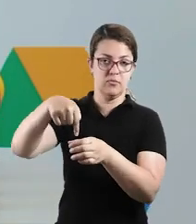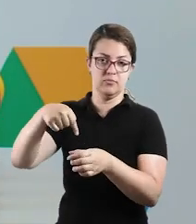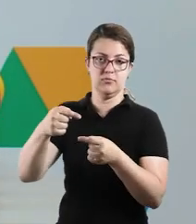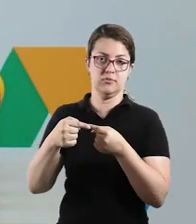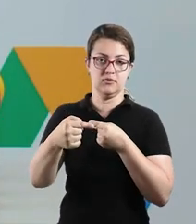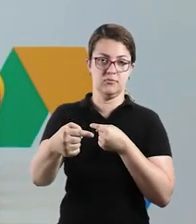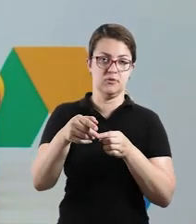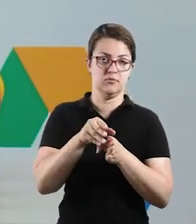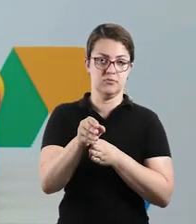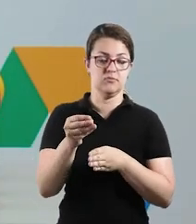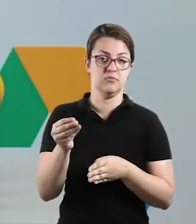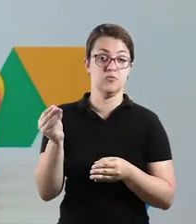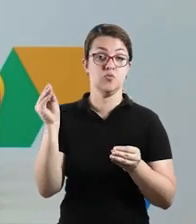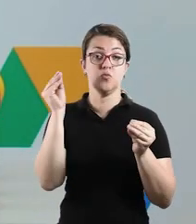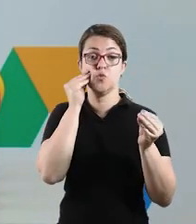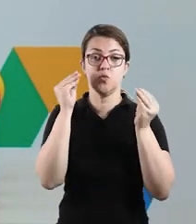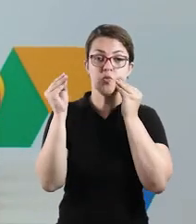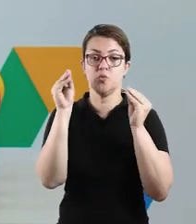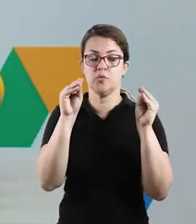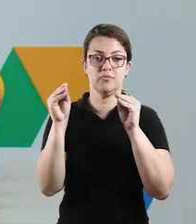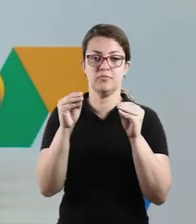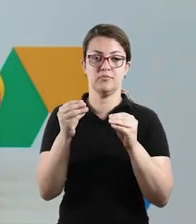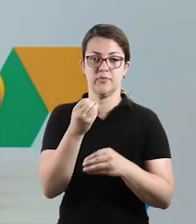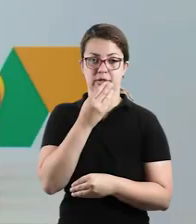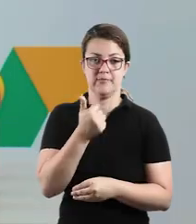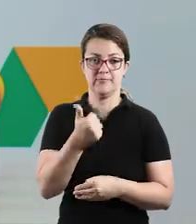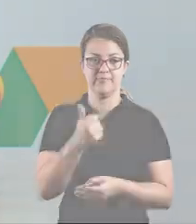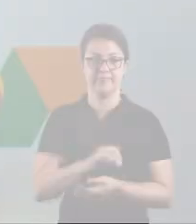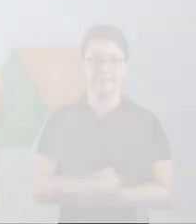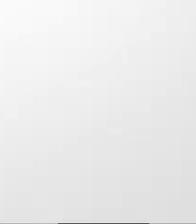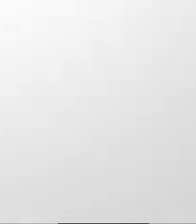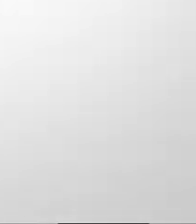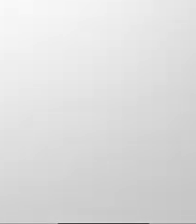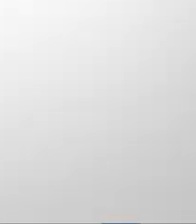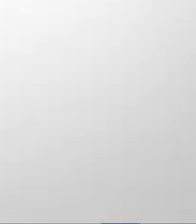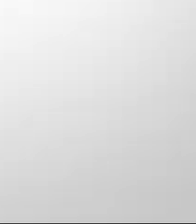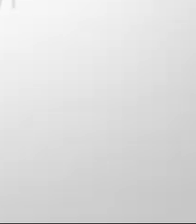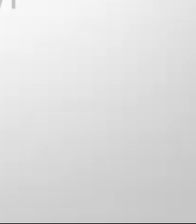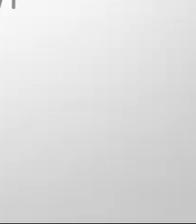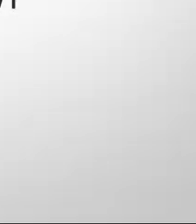as sugestões da semana. Um super beijo para vocês, fiquem bem e se cuidem.